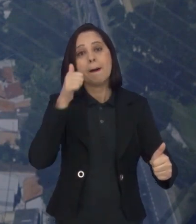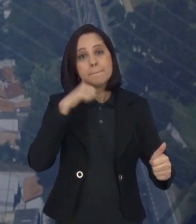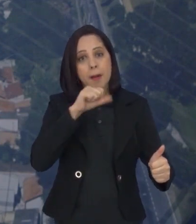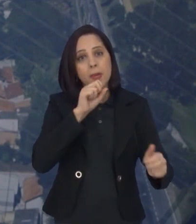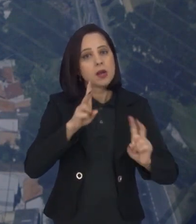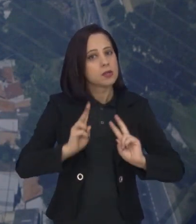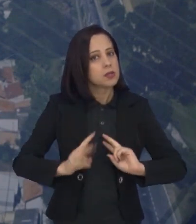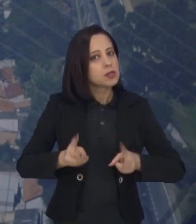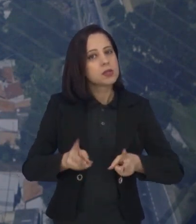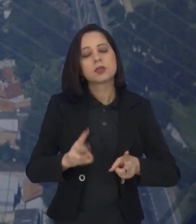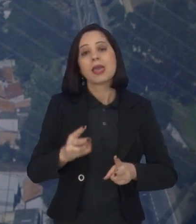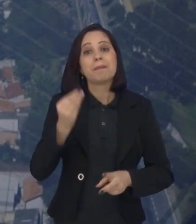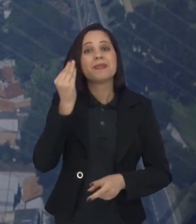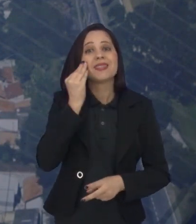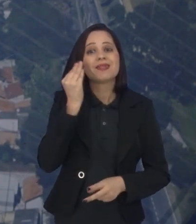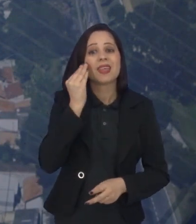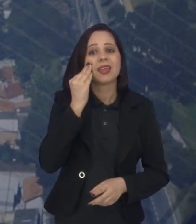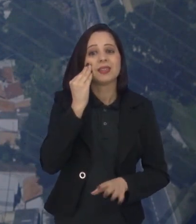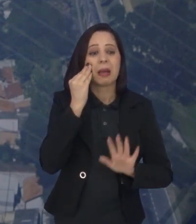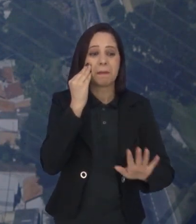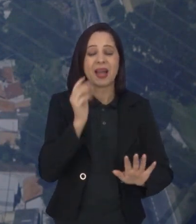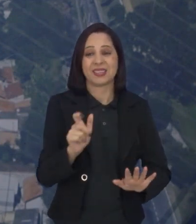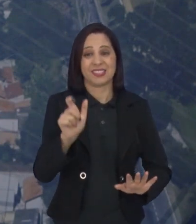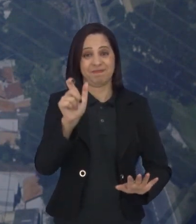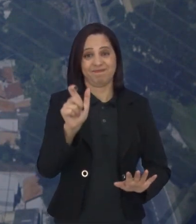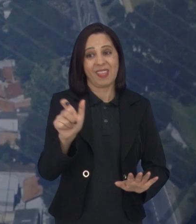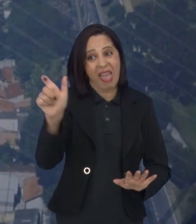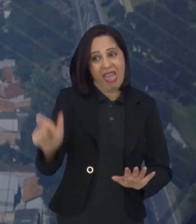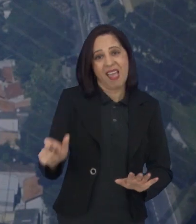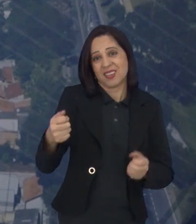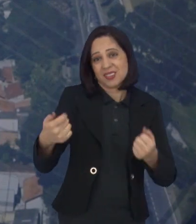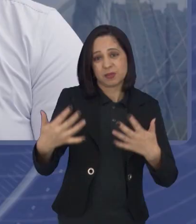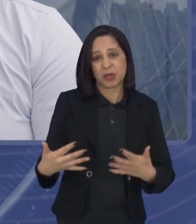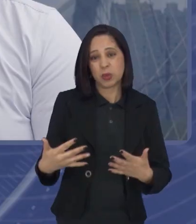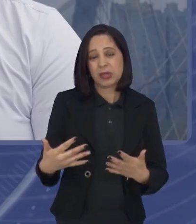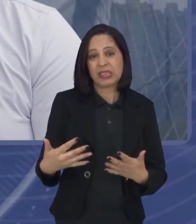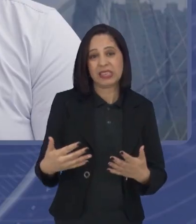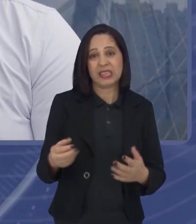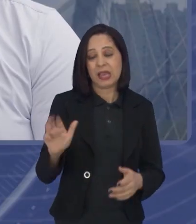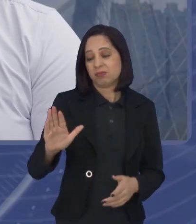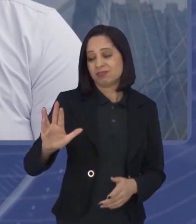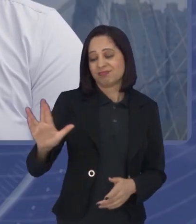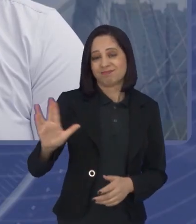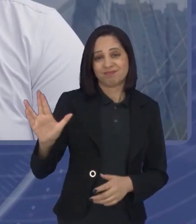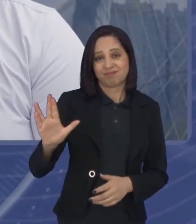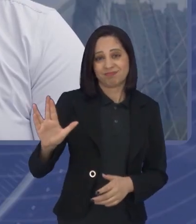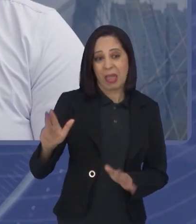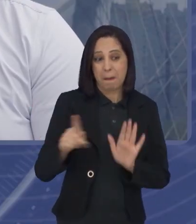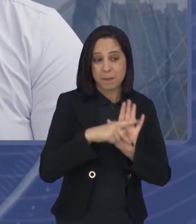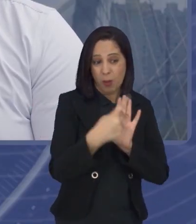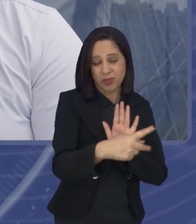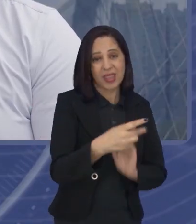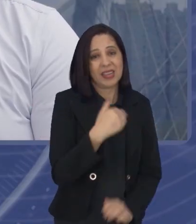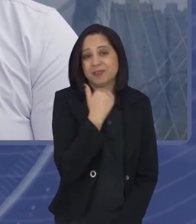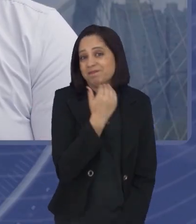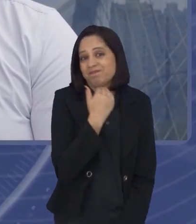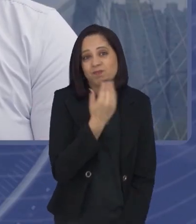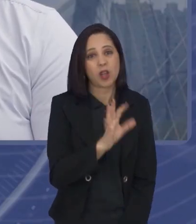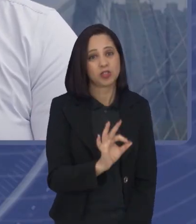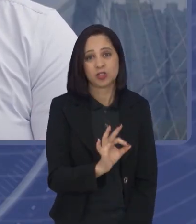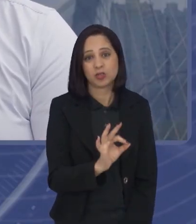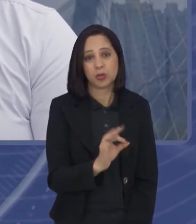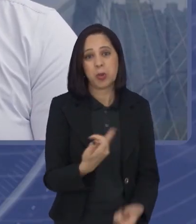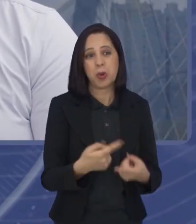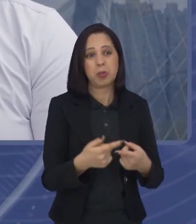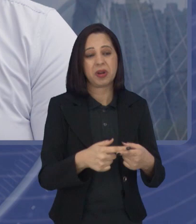teste. Mas no caso dela, como ela mencionou, eles não viram efeitos práticos que realmente